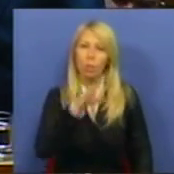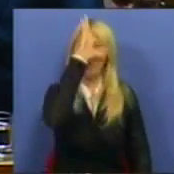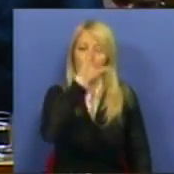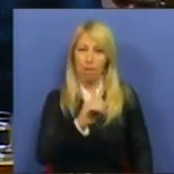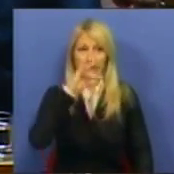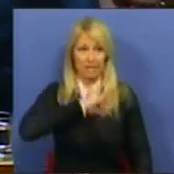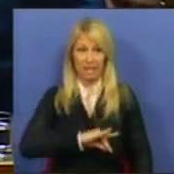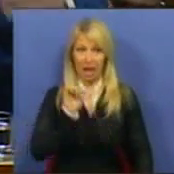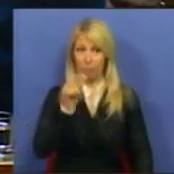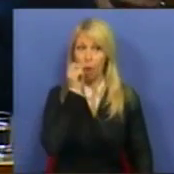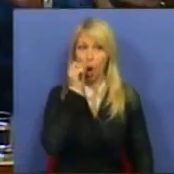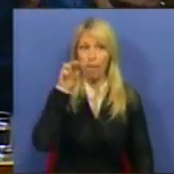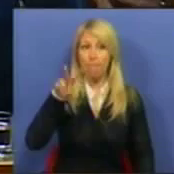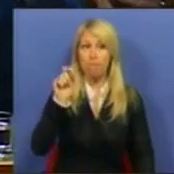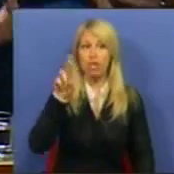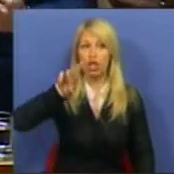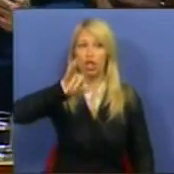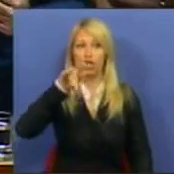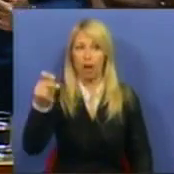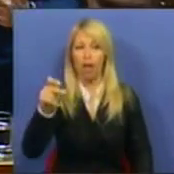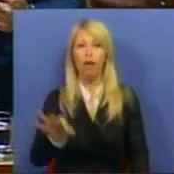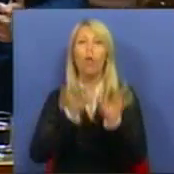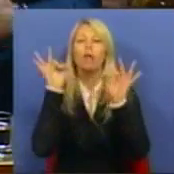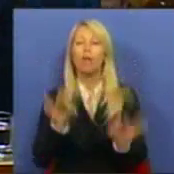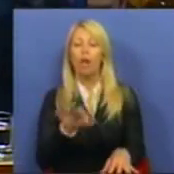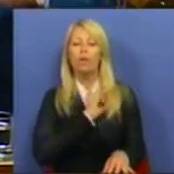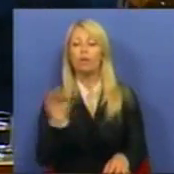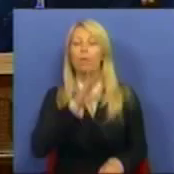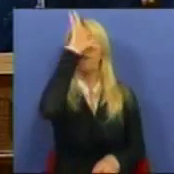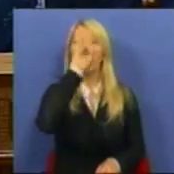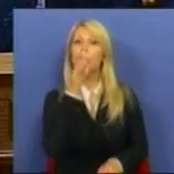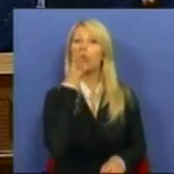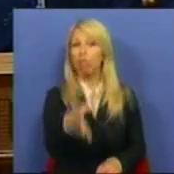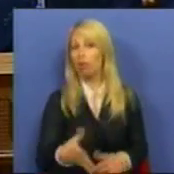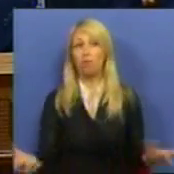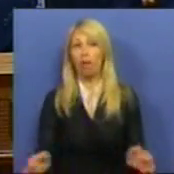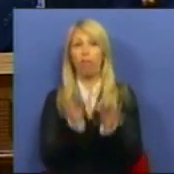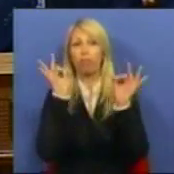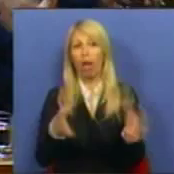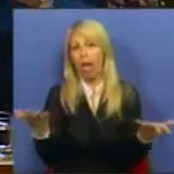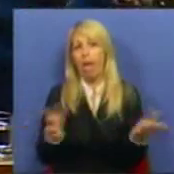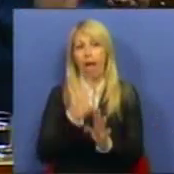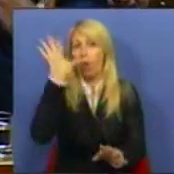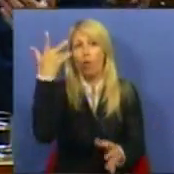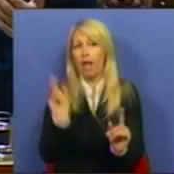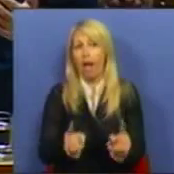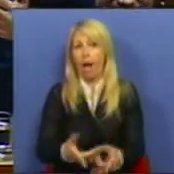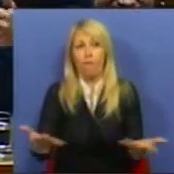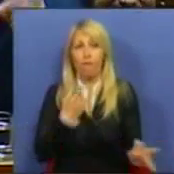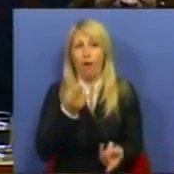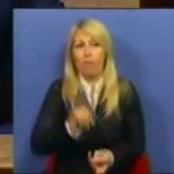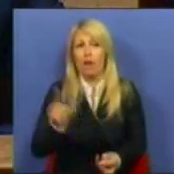de Mechia, é como diz o Sr. Primeiro-Ministro, é o que se chama um clássico, é que é mesmo um remake,